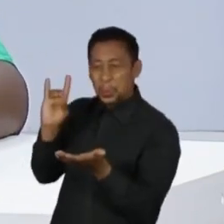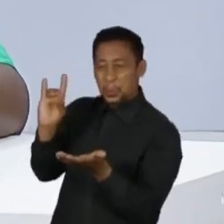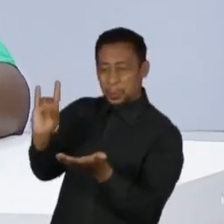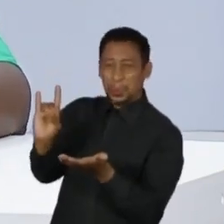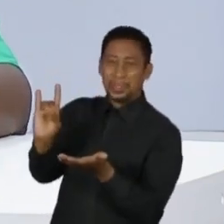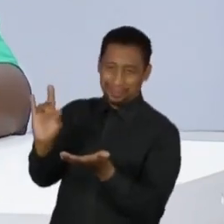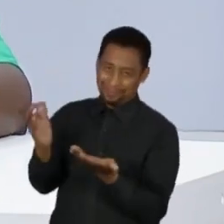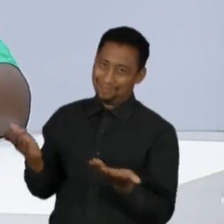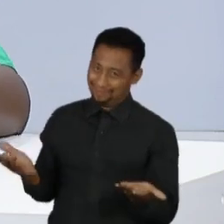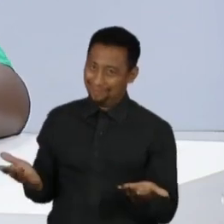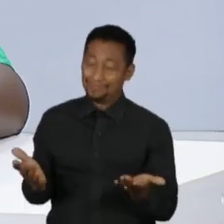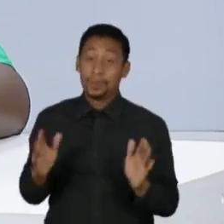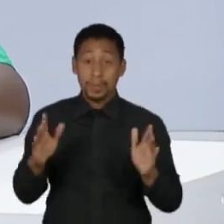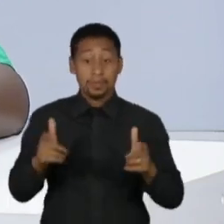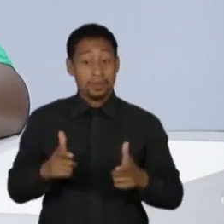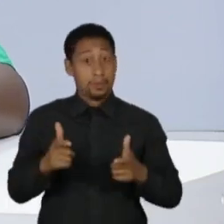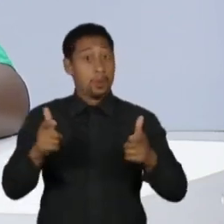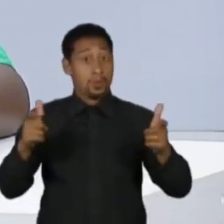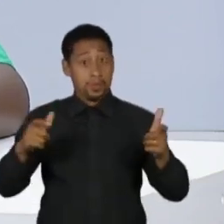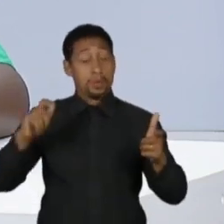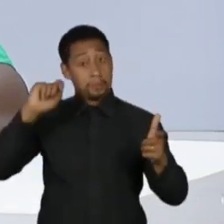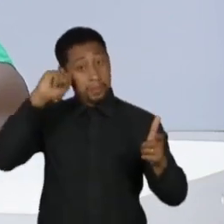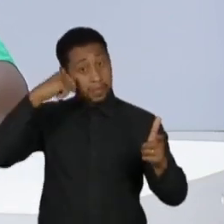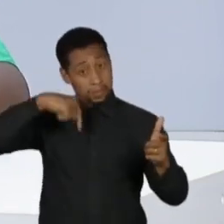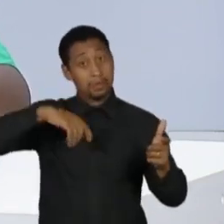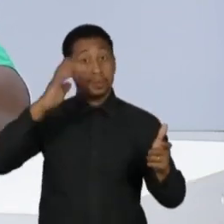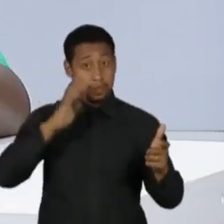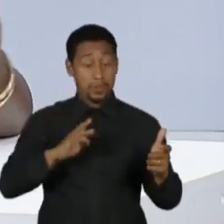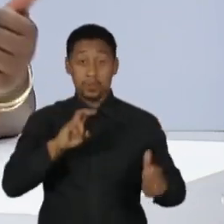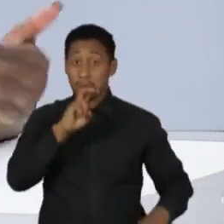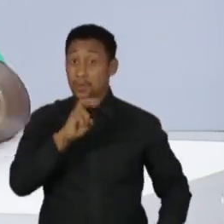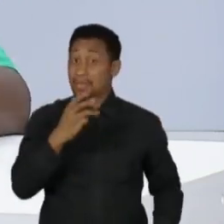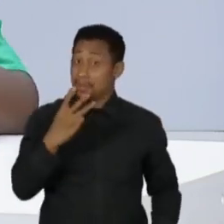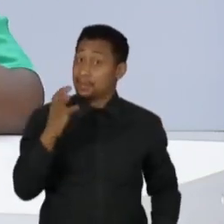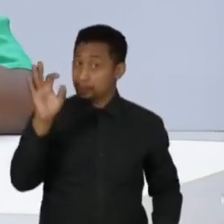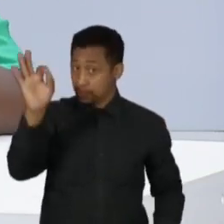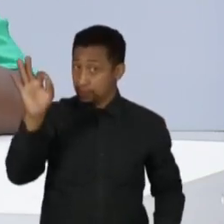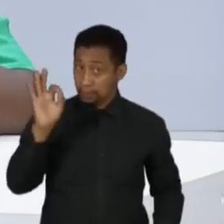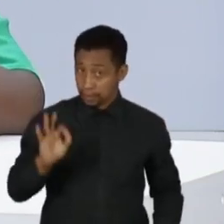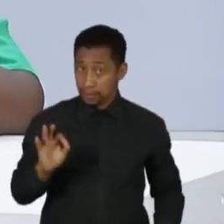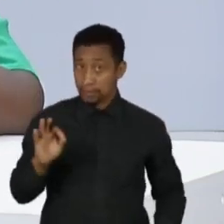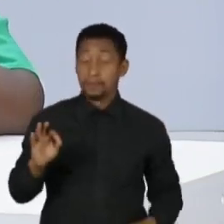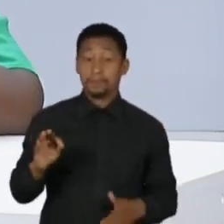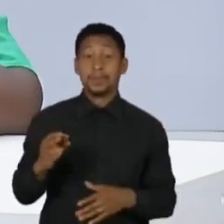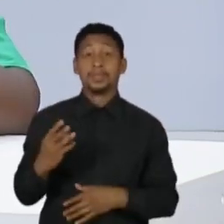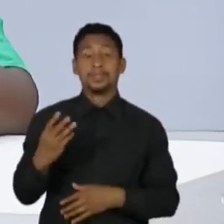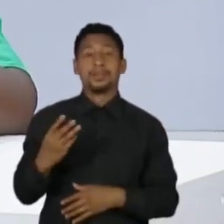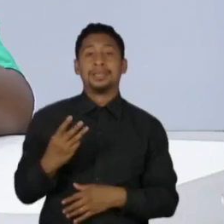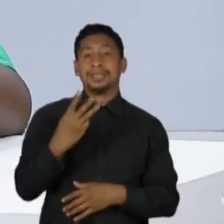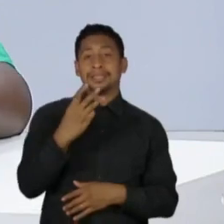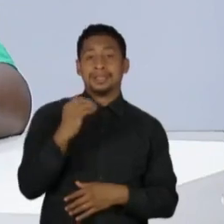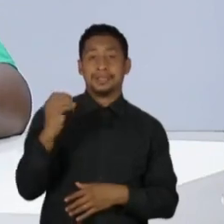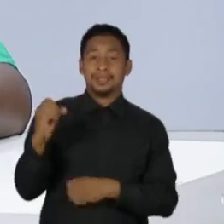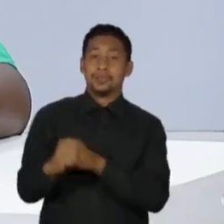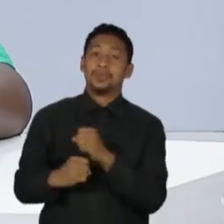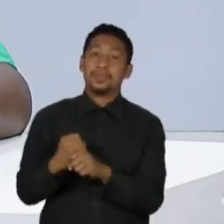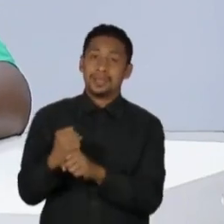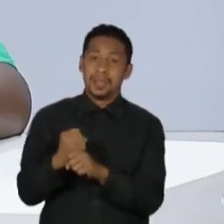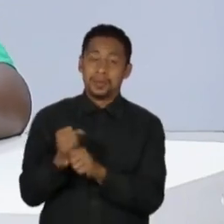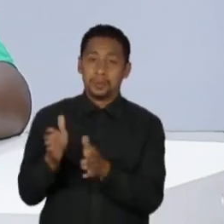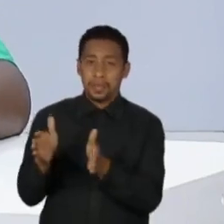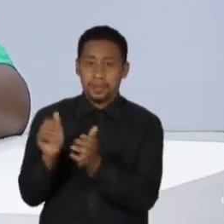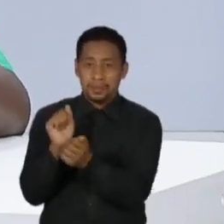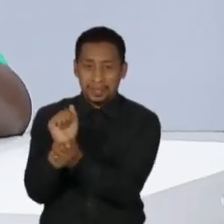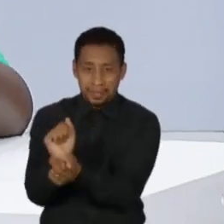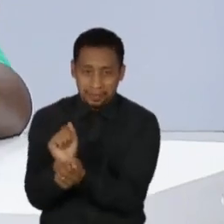o seguinte, a está num país de maioria preta, 56% da população. A gente teve três séculos de escravidão. 80% das pessoas que